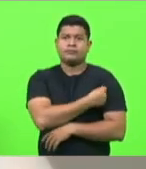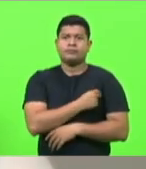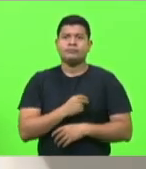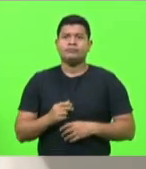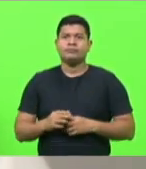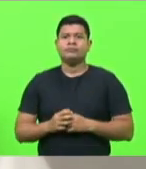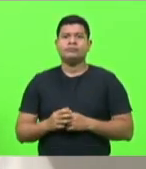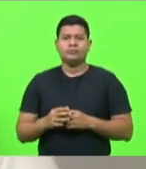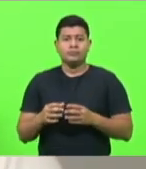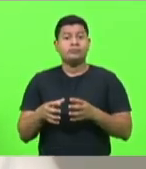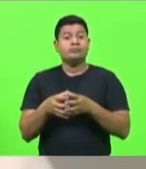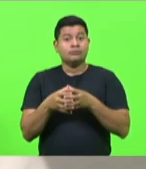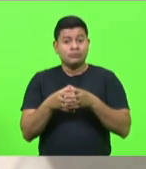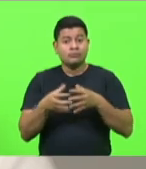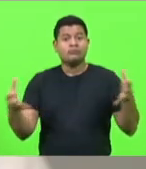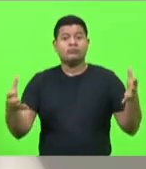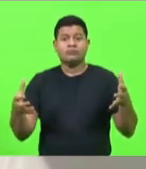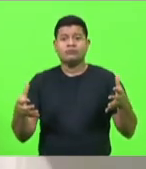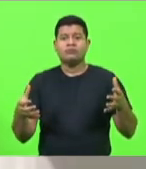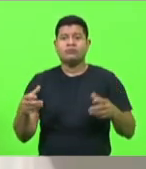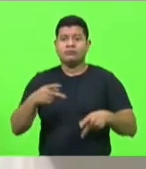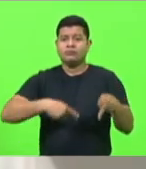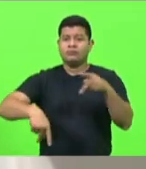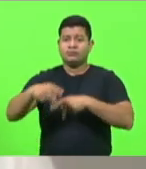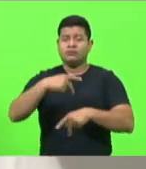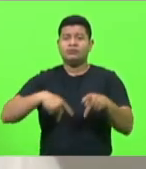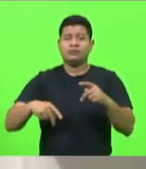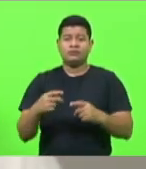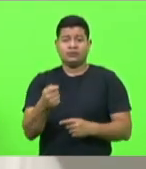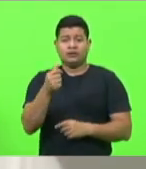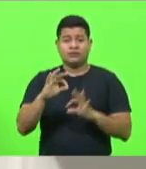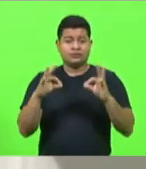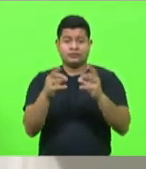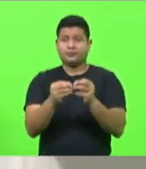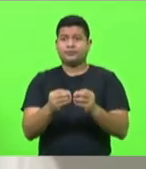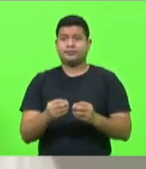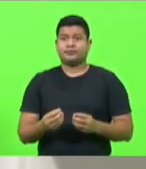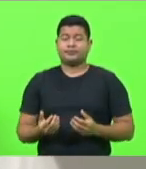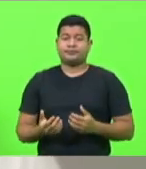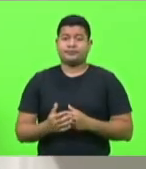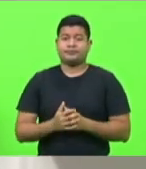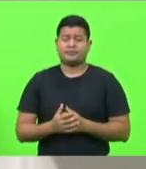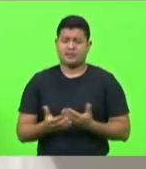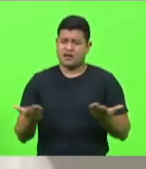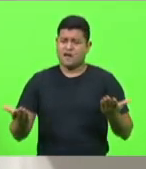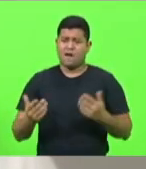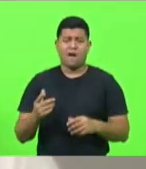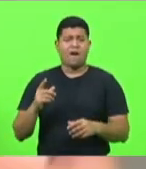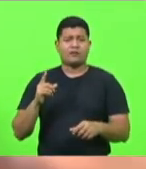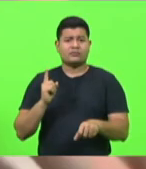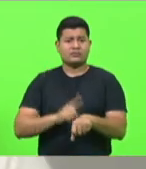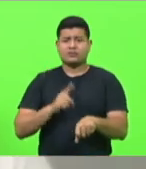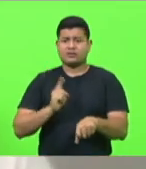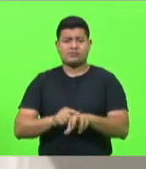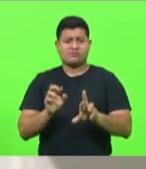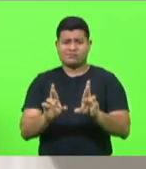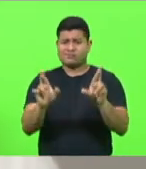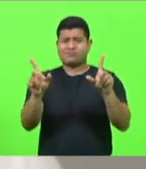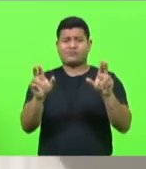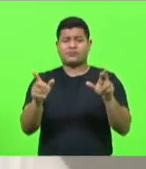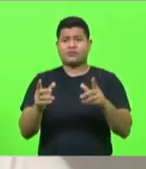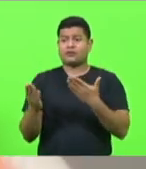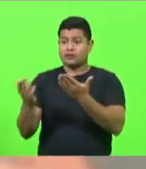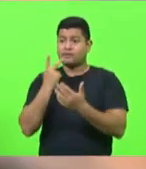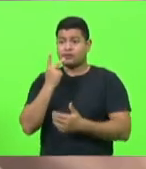com a maior parte da população vacinável já vacinado. E que tempos loucos, não é, deputado? O deputado bem lembra sobre o carnaval.